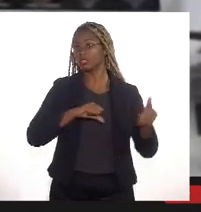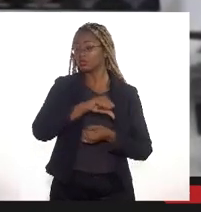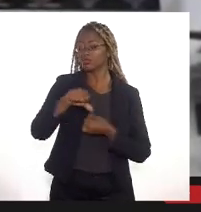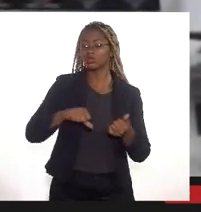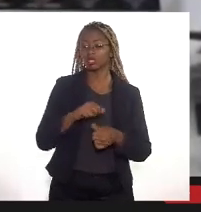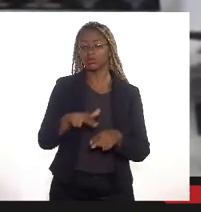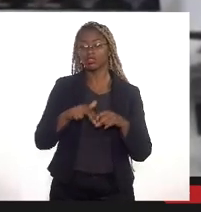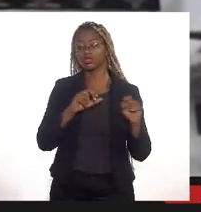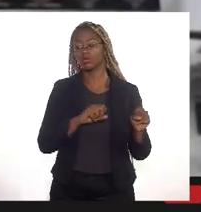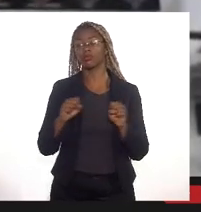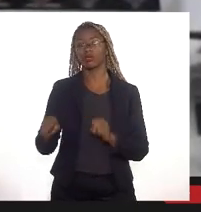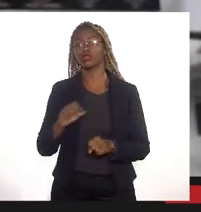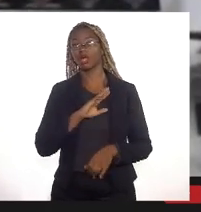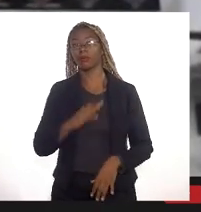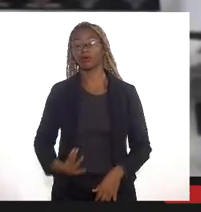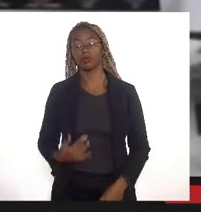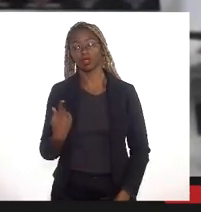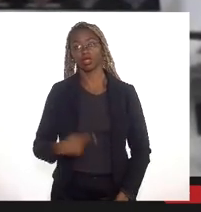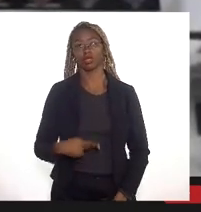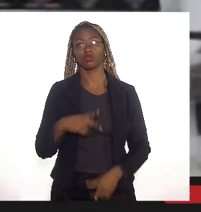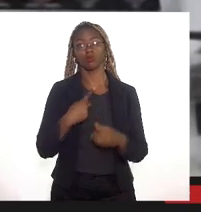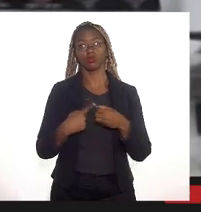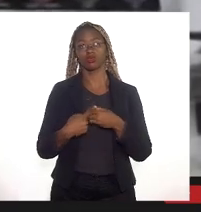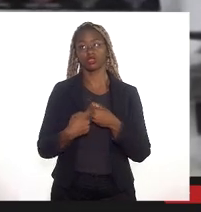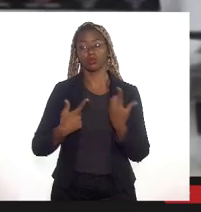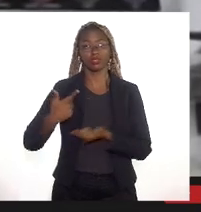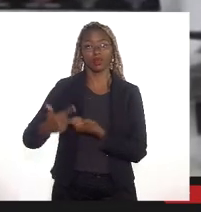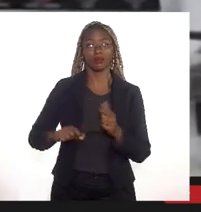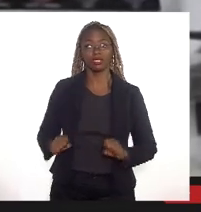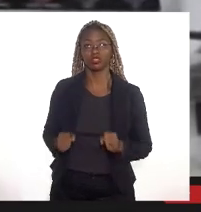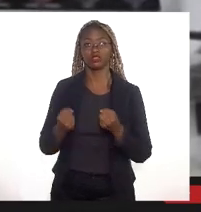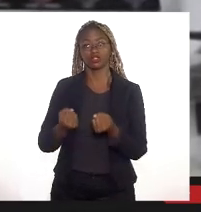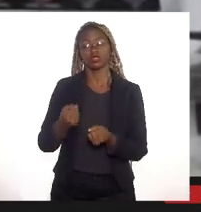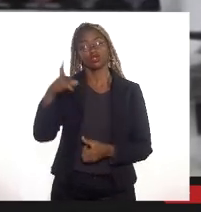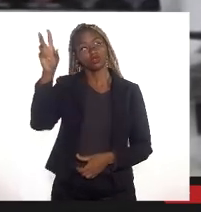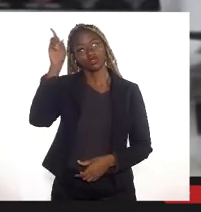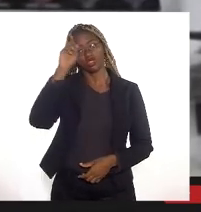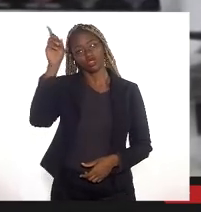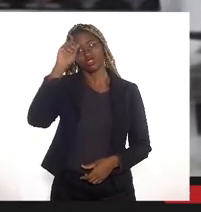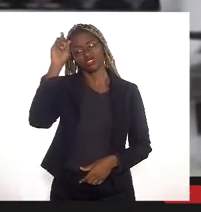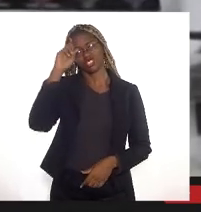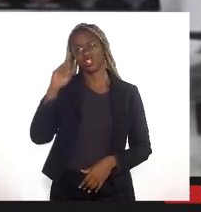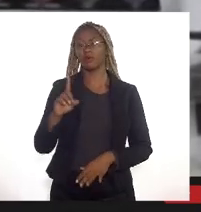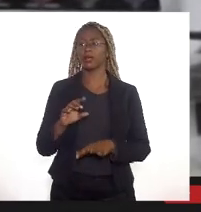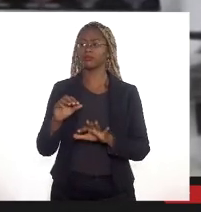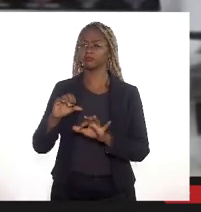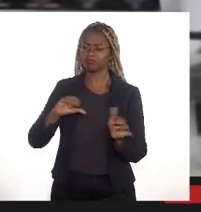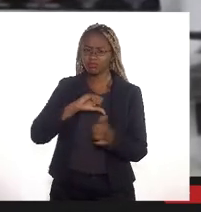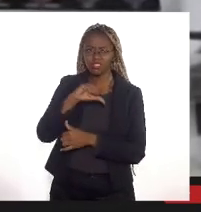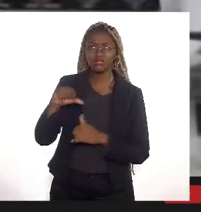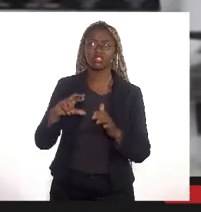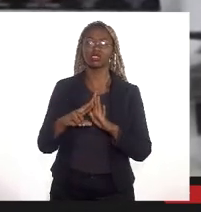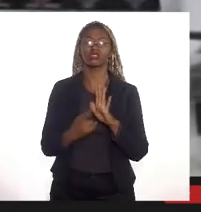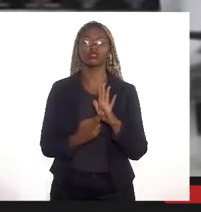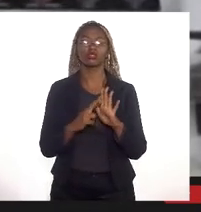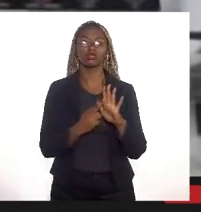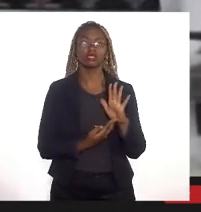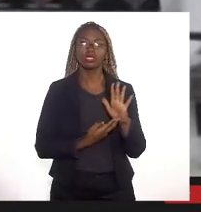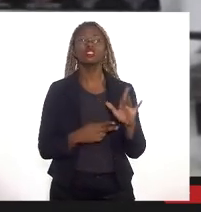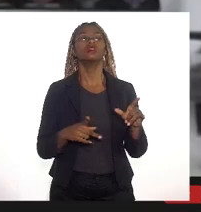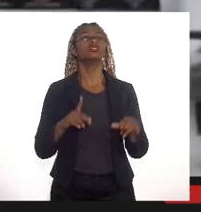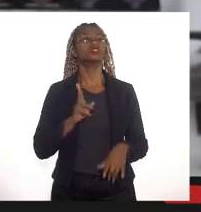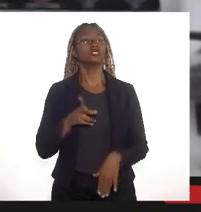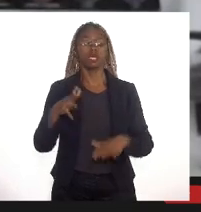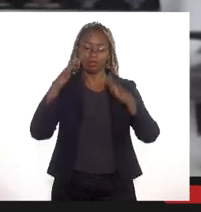por isso que o poder público municipal está trabalhando todos os dias para regularizar fazer com que a legislação seja atendida principalmente